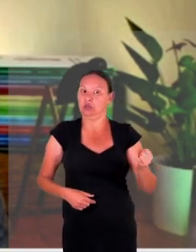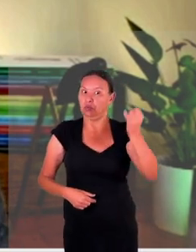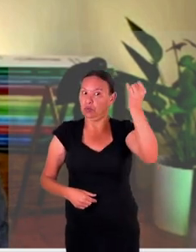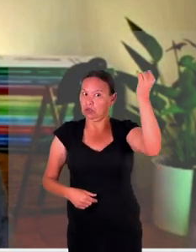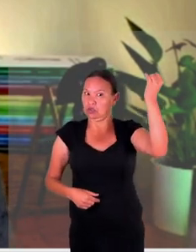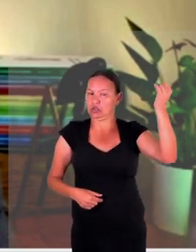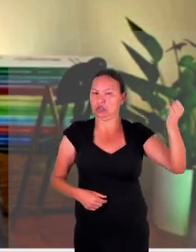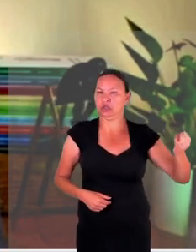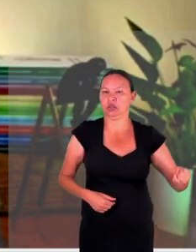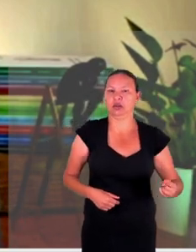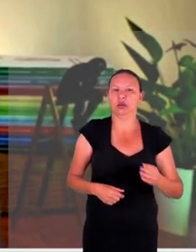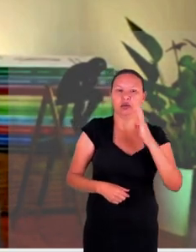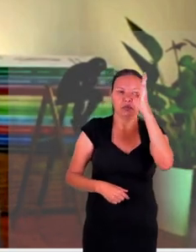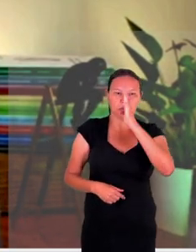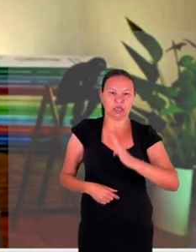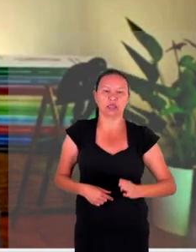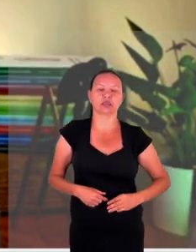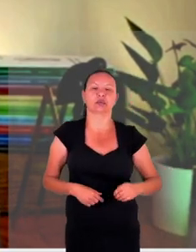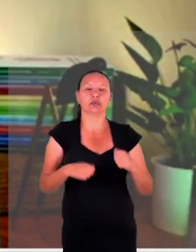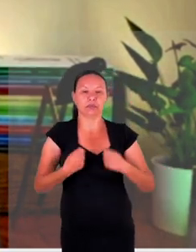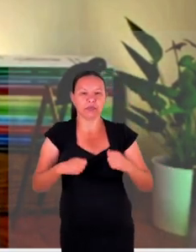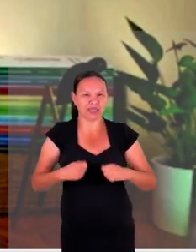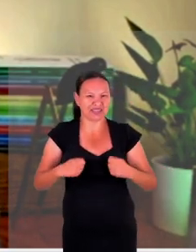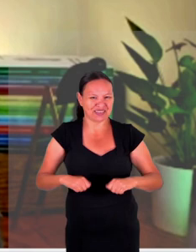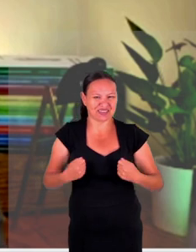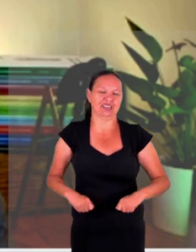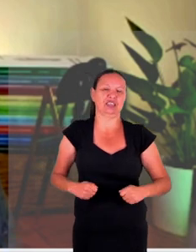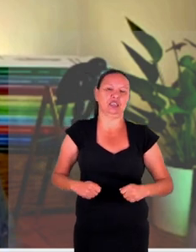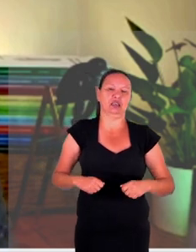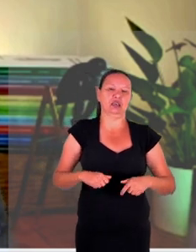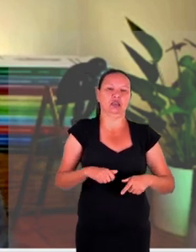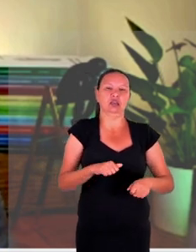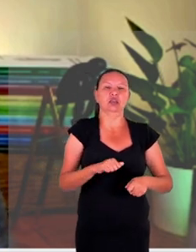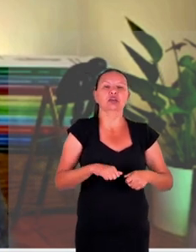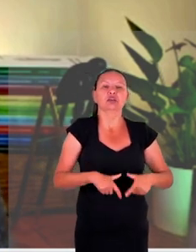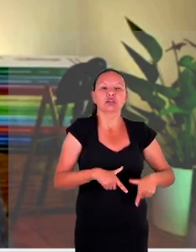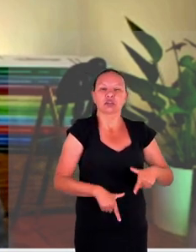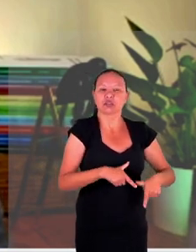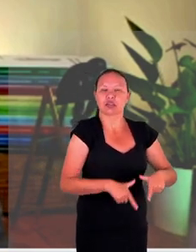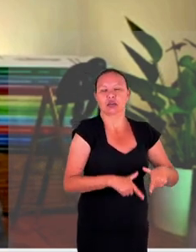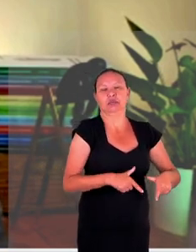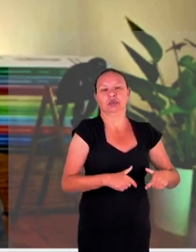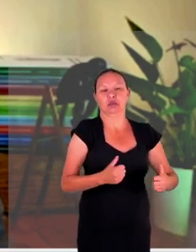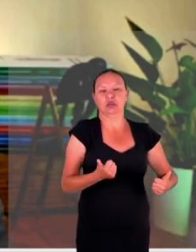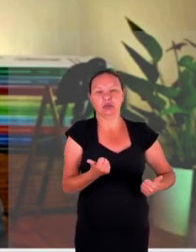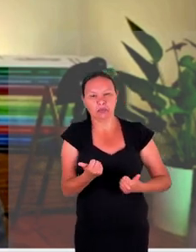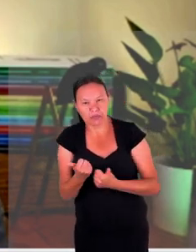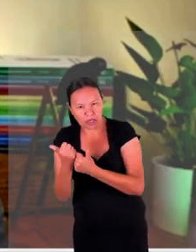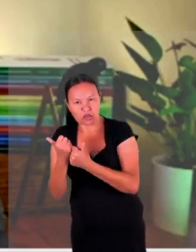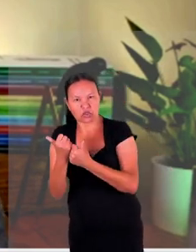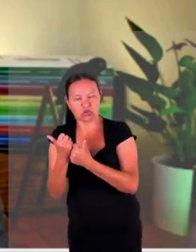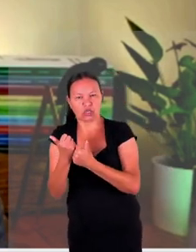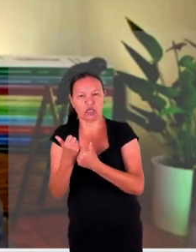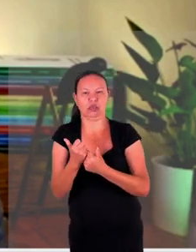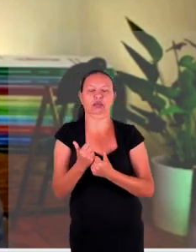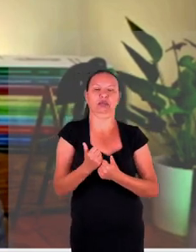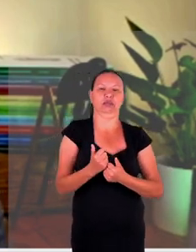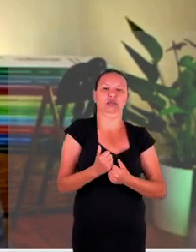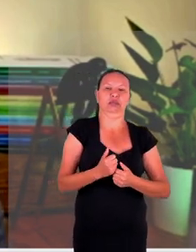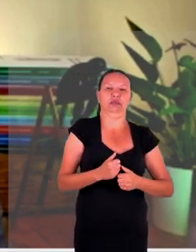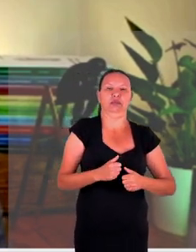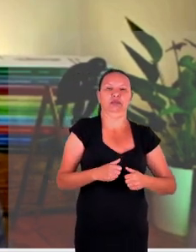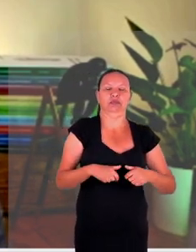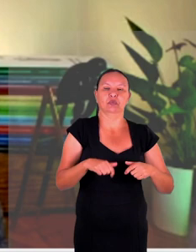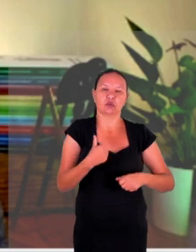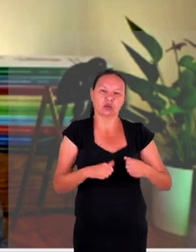importante mas o Brasil carece de outros tantos serviços que também contribuiriam para administrar